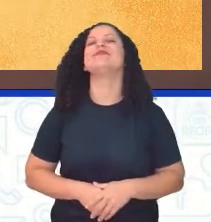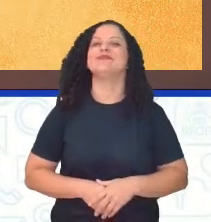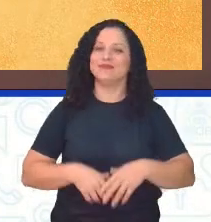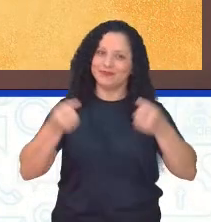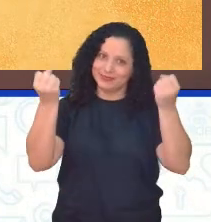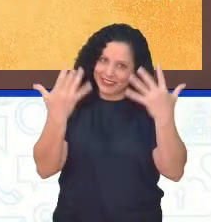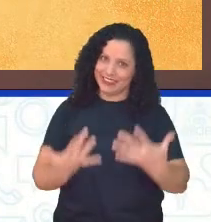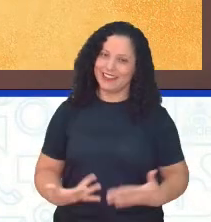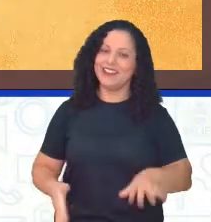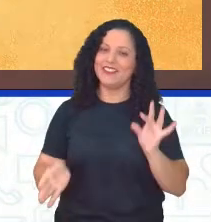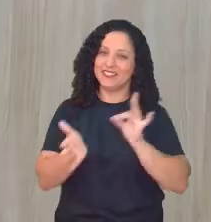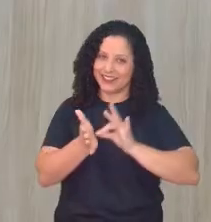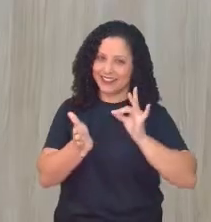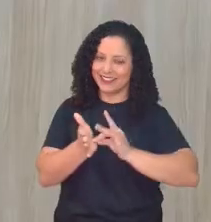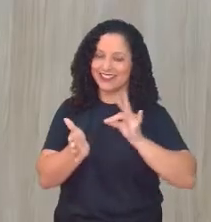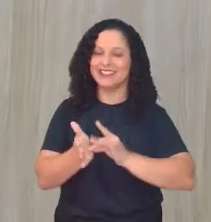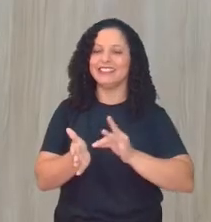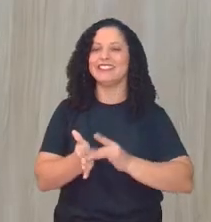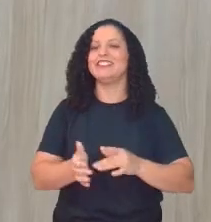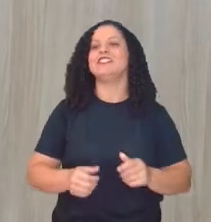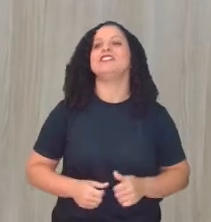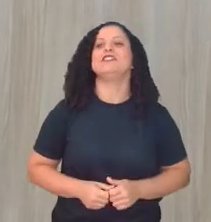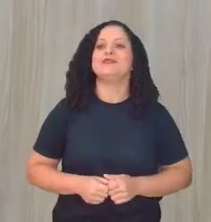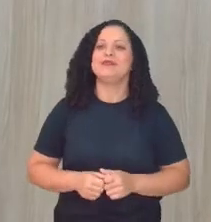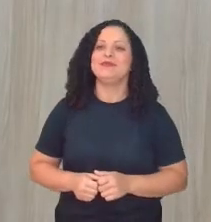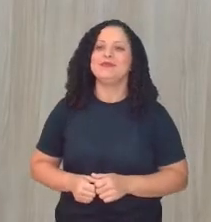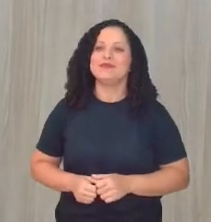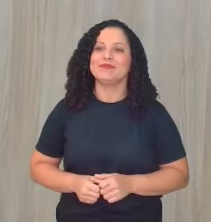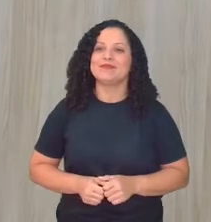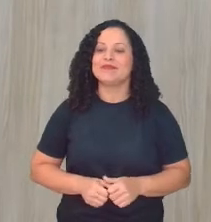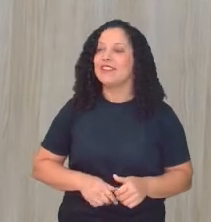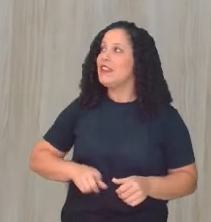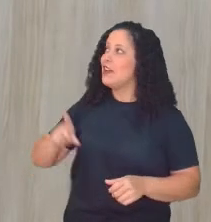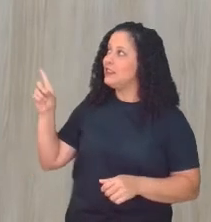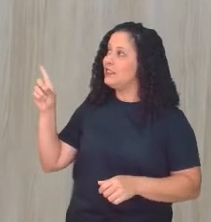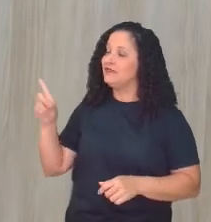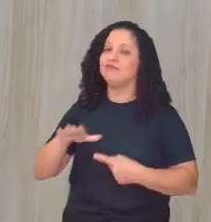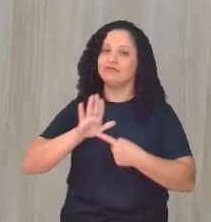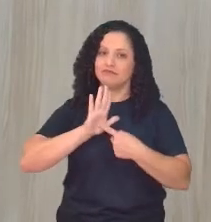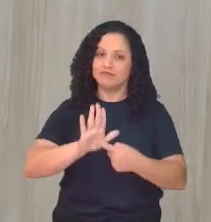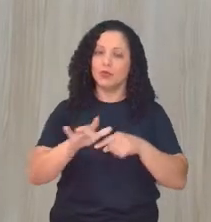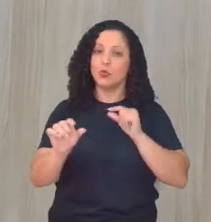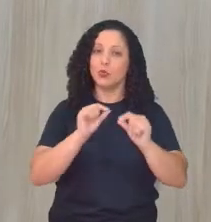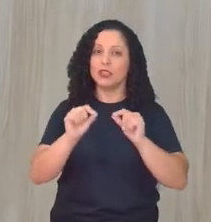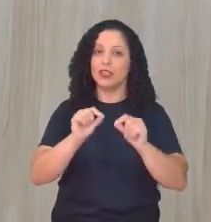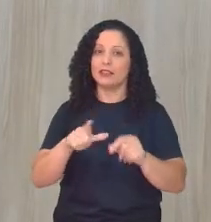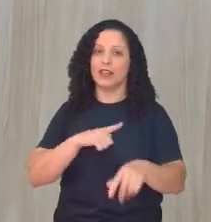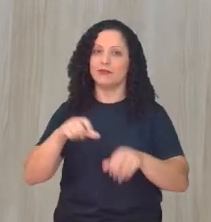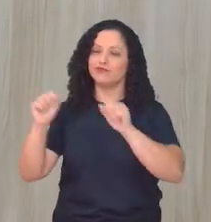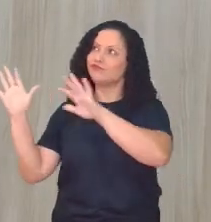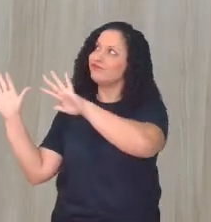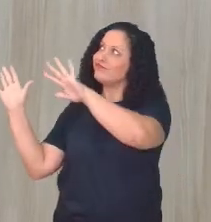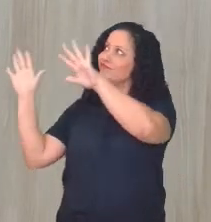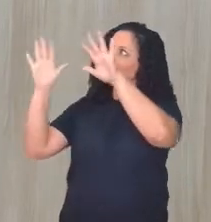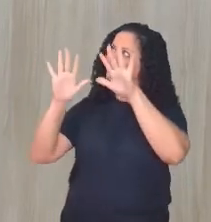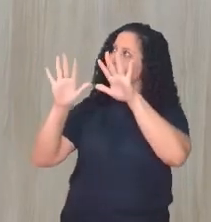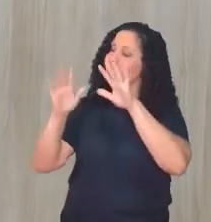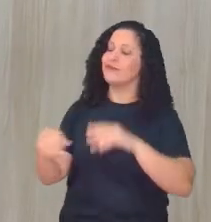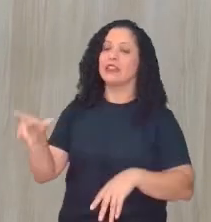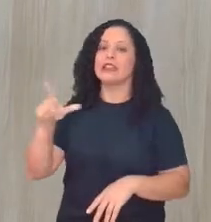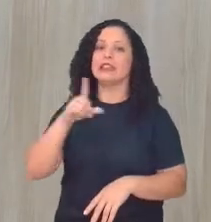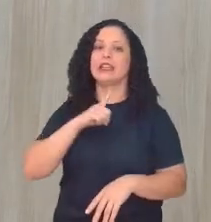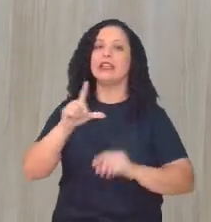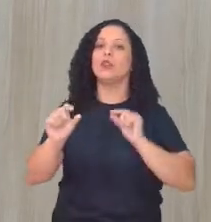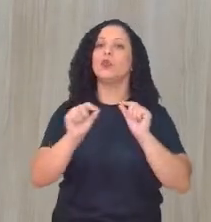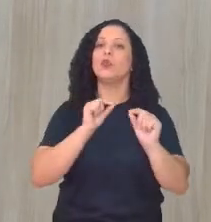também para o sujeito. E aí, está aí, é, esses impactos. E aí, na direita, aí, no extremo da direita, nós temos aí umas